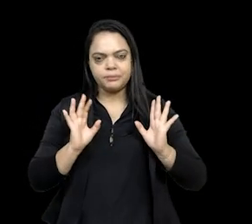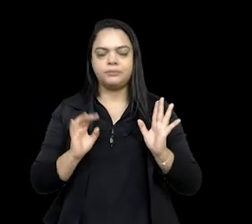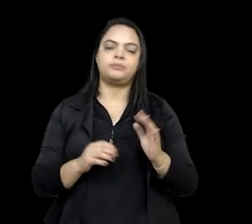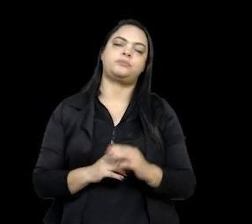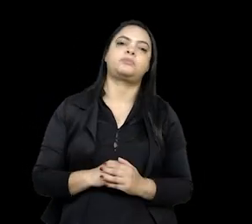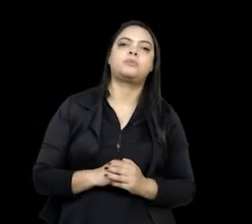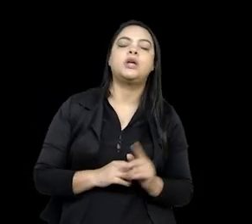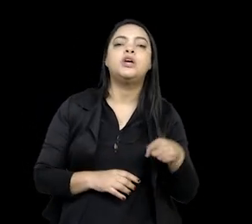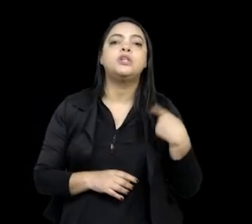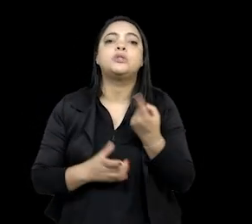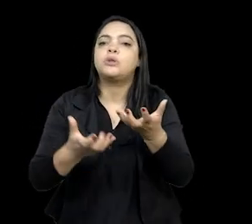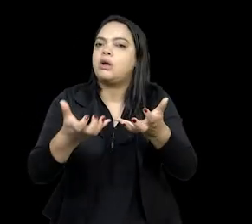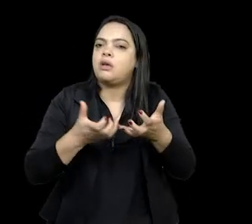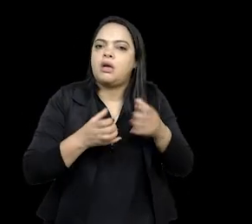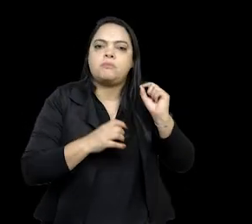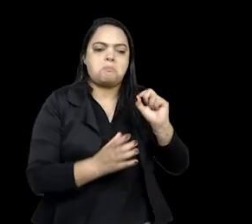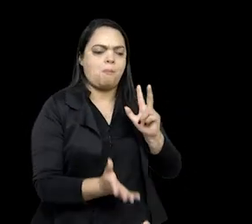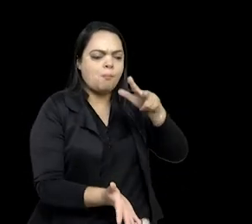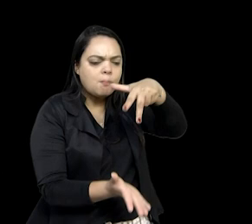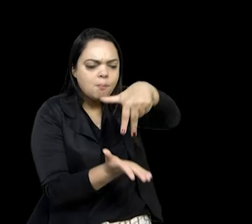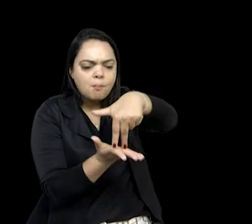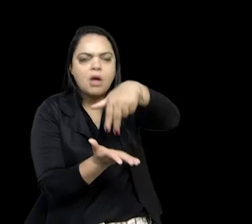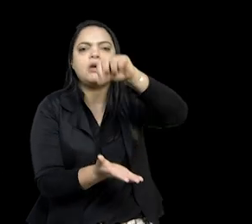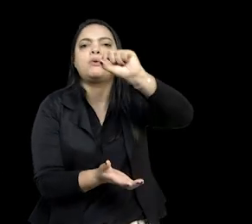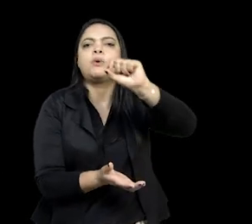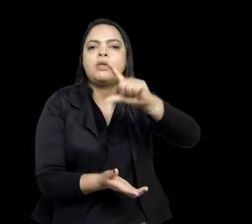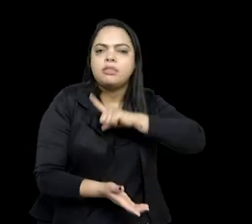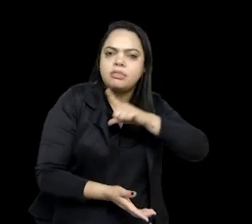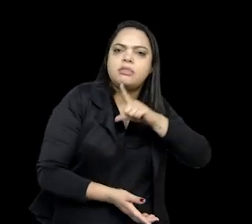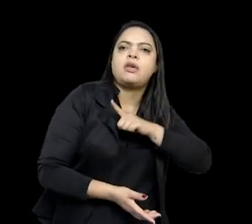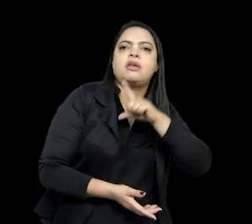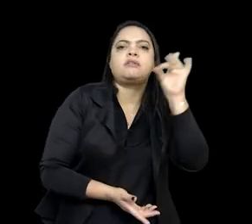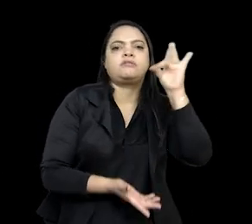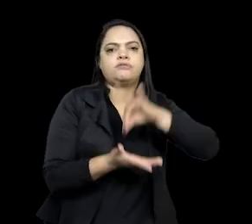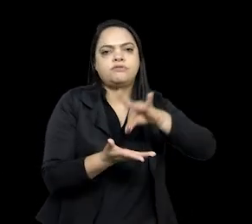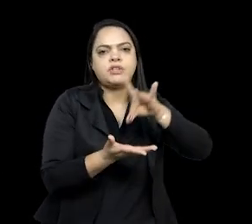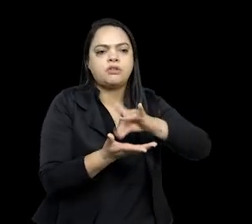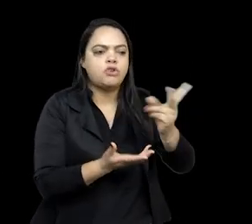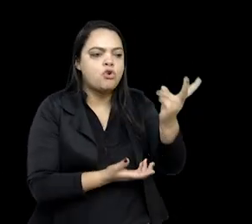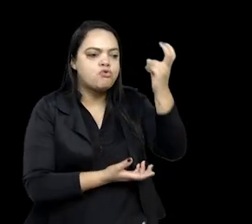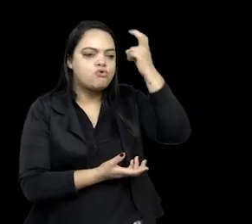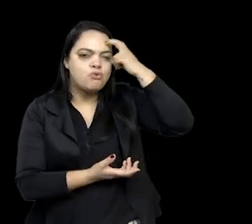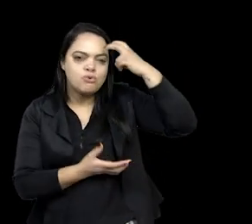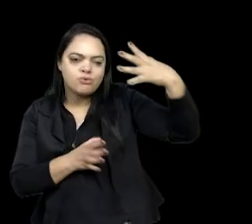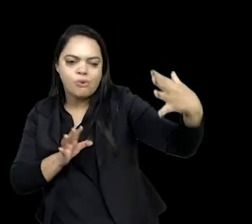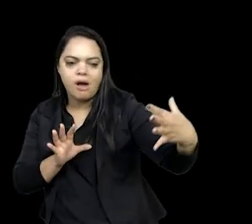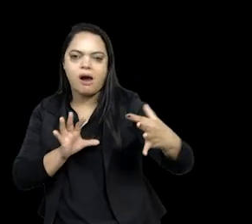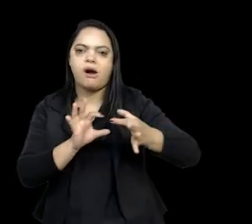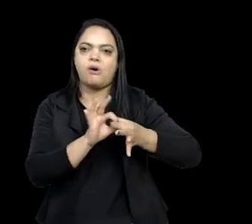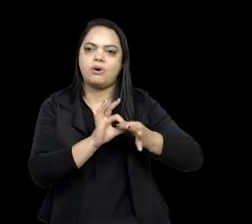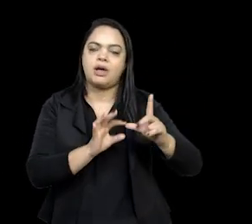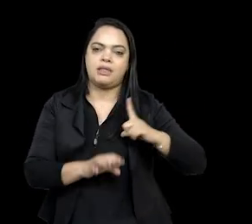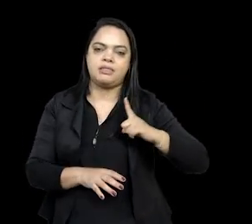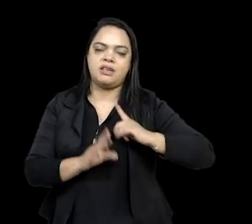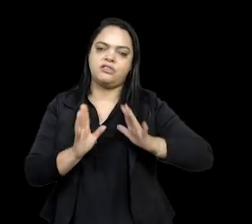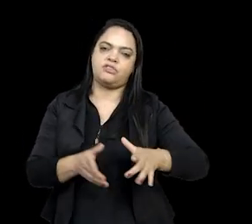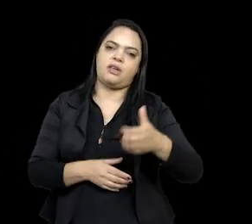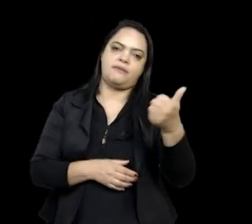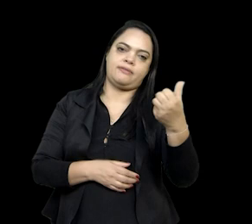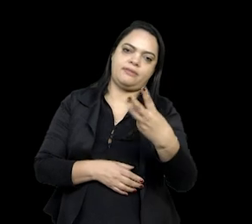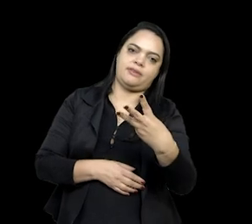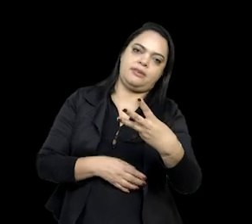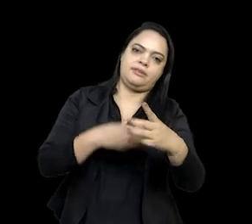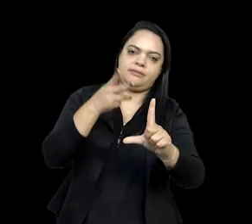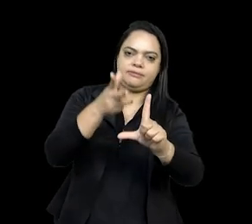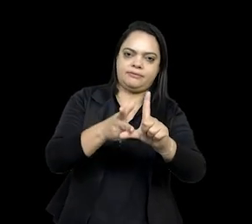e a gente quer que o espaço seja, assim, intercultural. E aí a já tem 13 lives com convidados